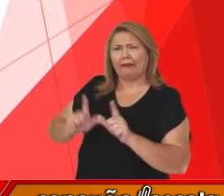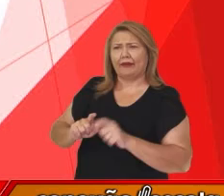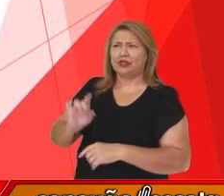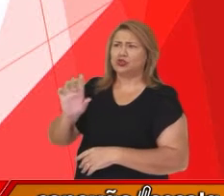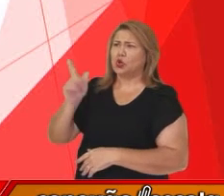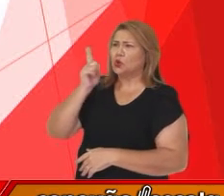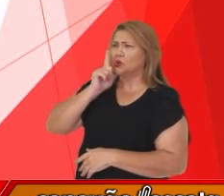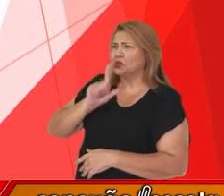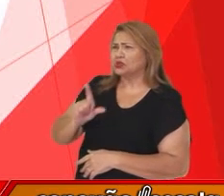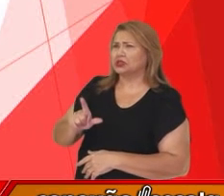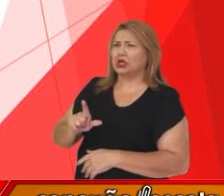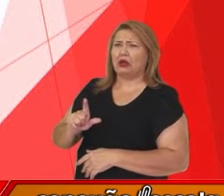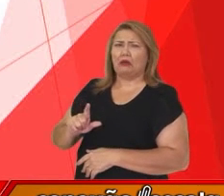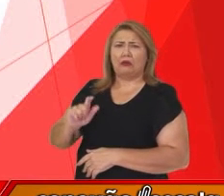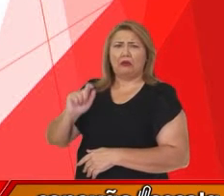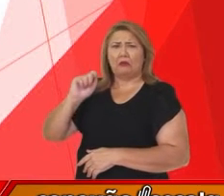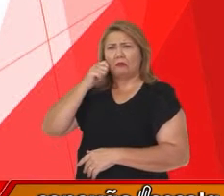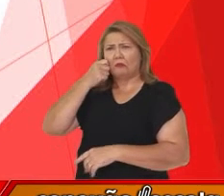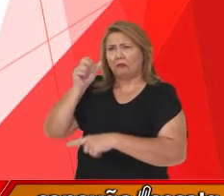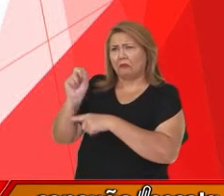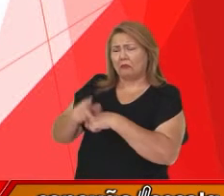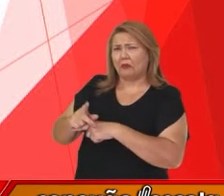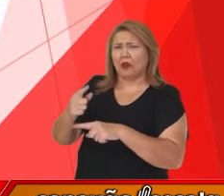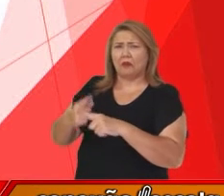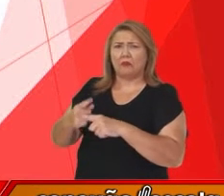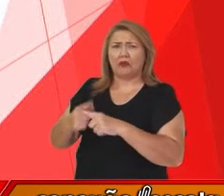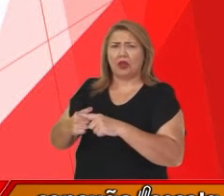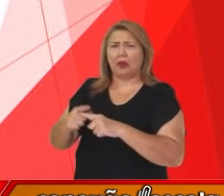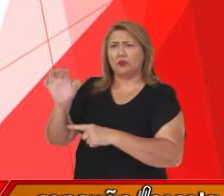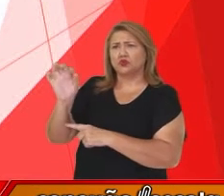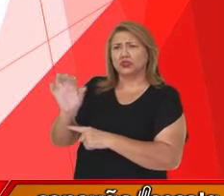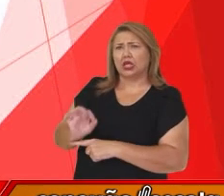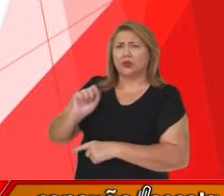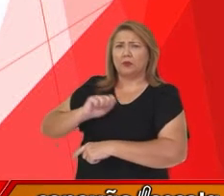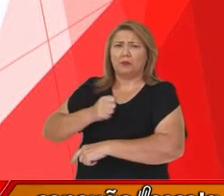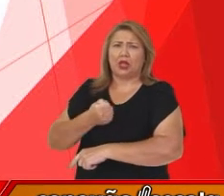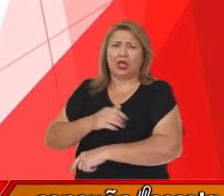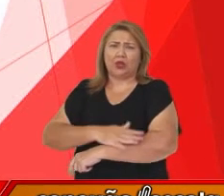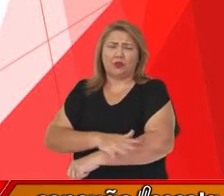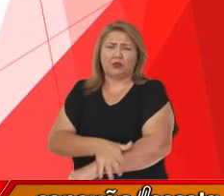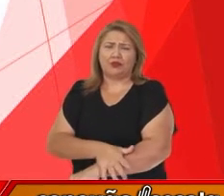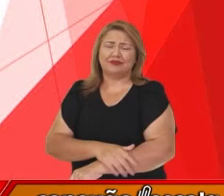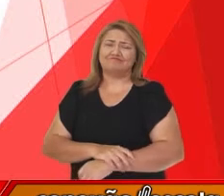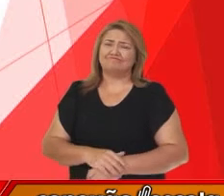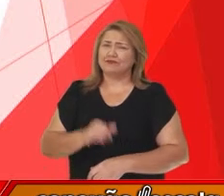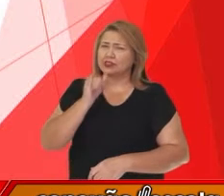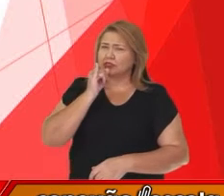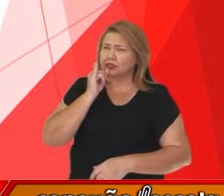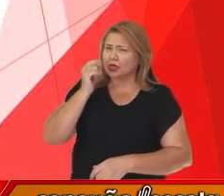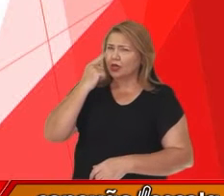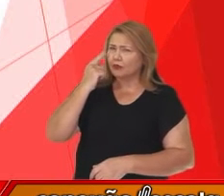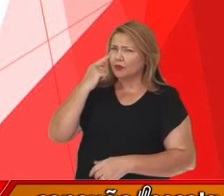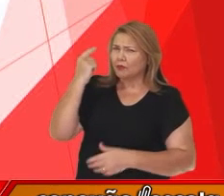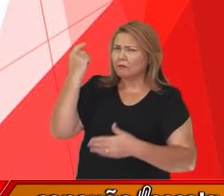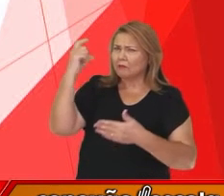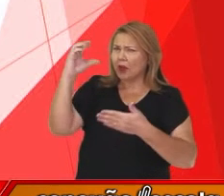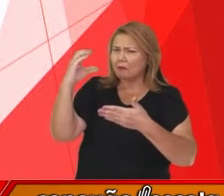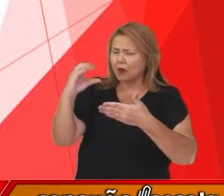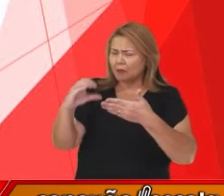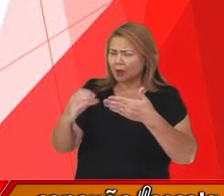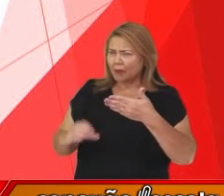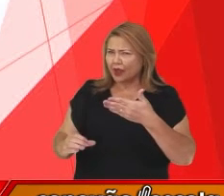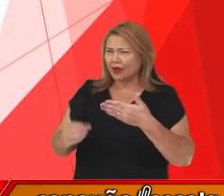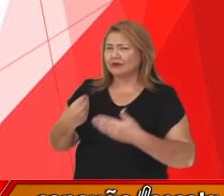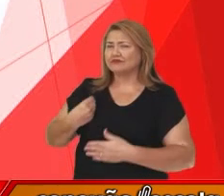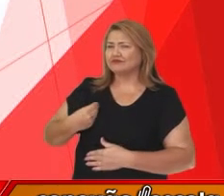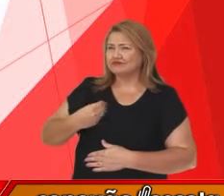Jornal por causa das cotas? Preta macaca. Então, esse exemplo que eu trouxe para vocês é algo que está